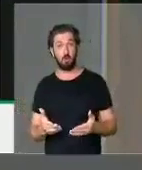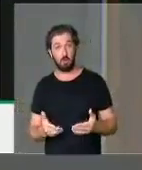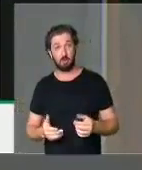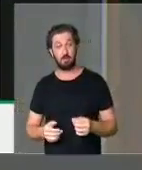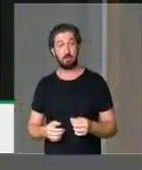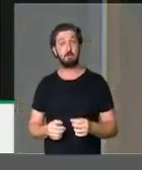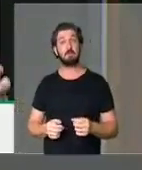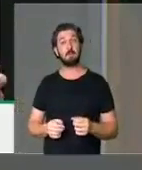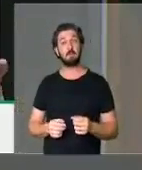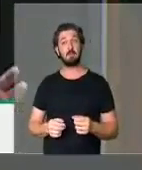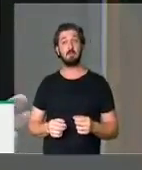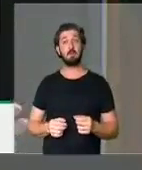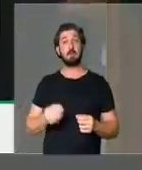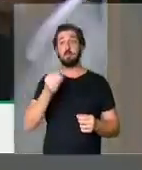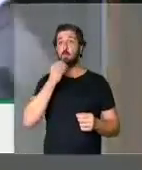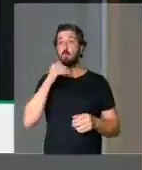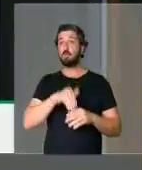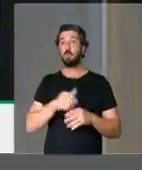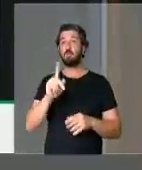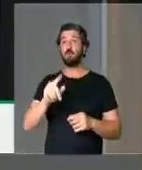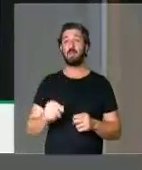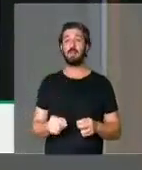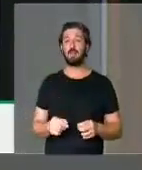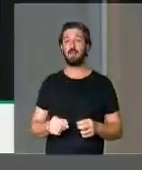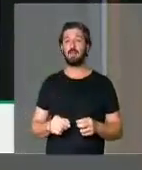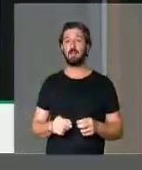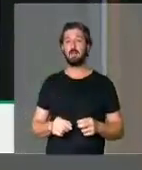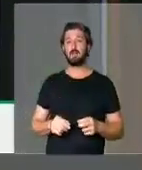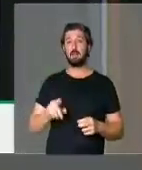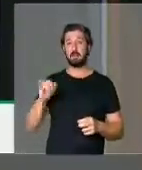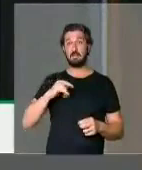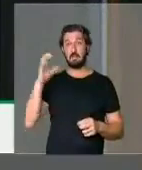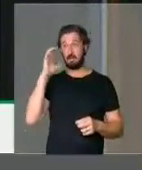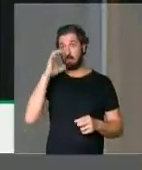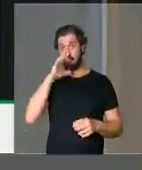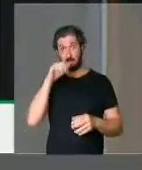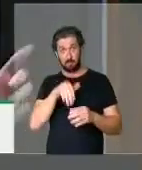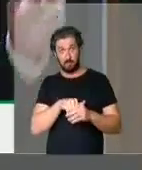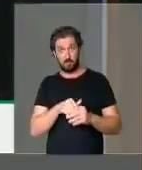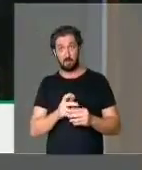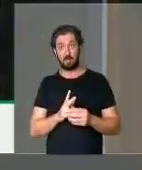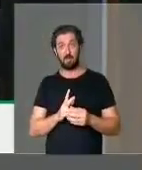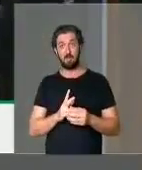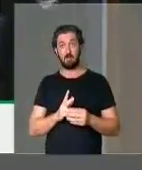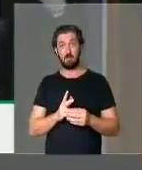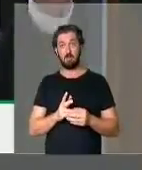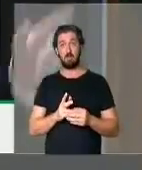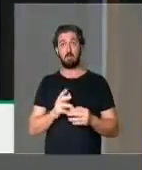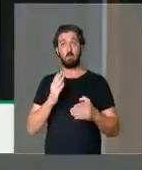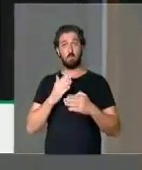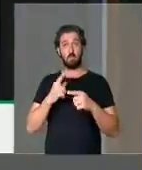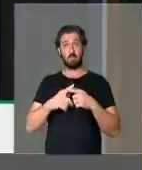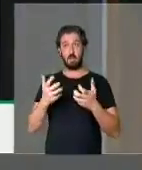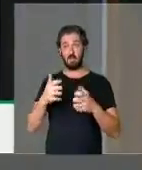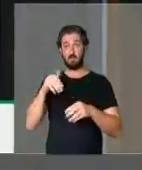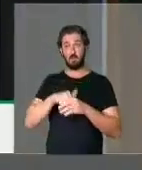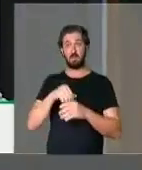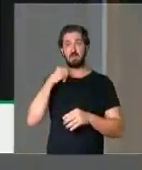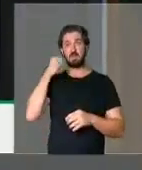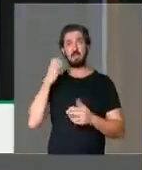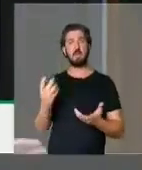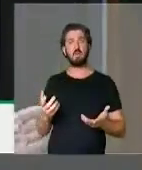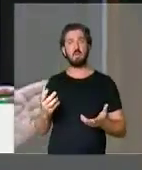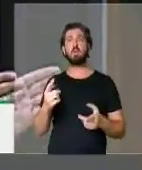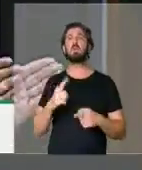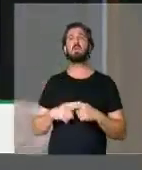Hoje, essa matéria poderia não ser votada. Se eles tinham pressa na votação porque queriam votar no Senado, por